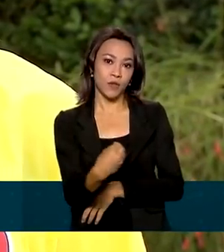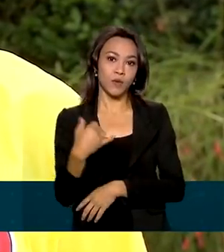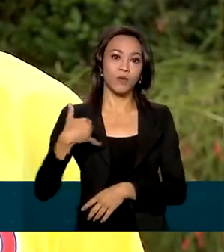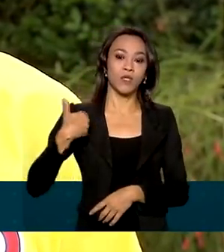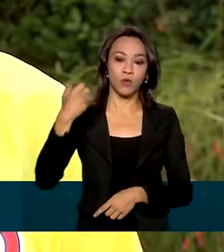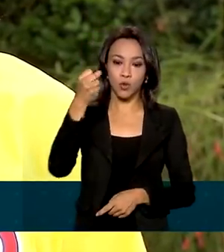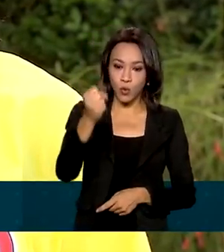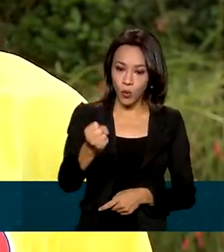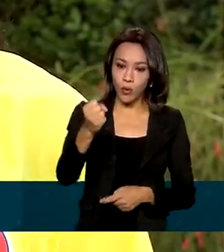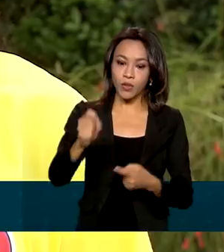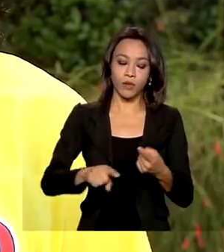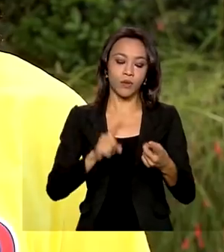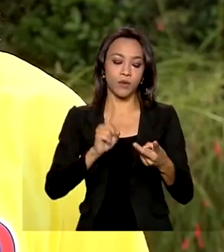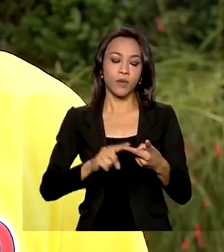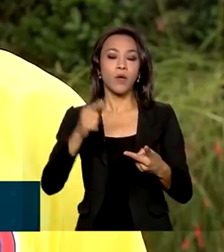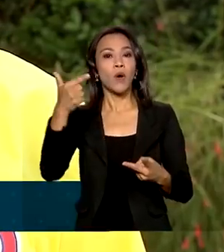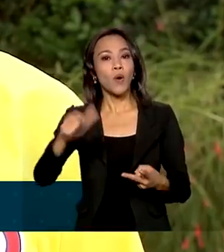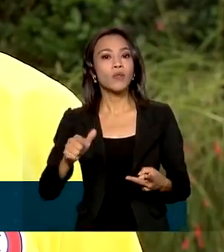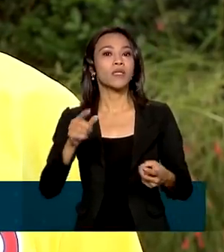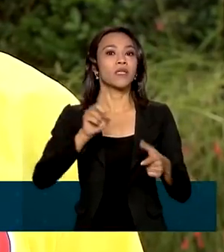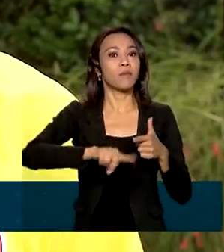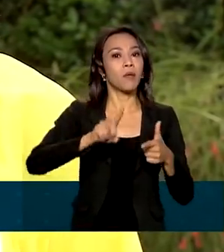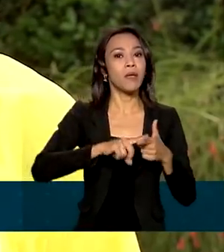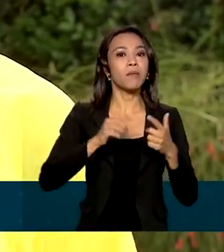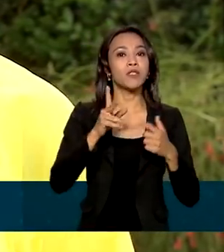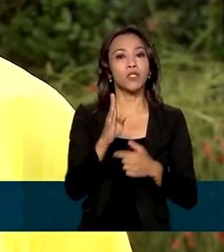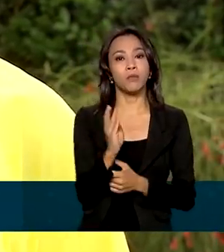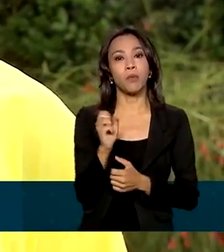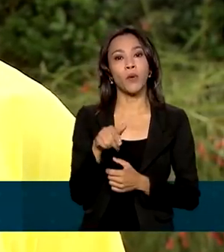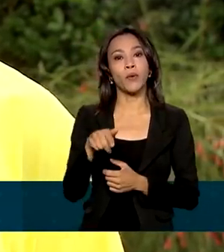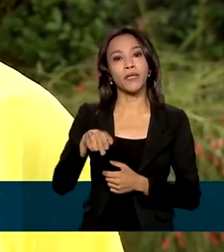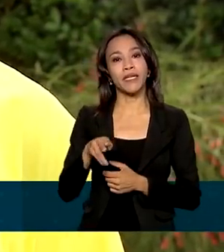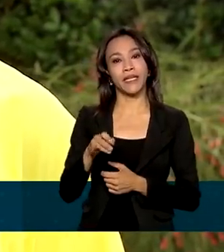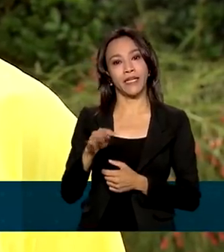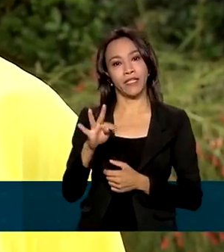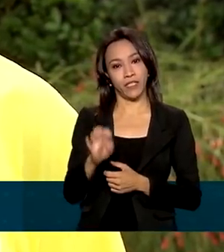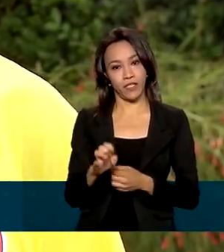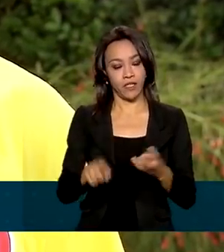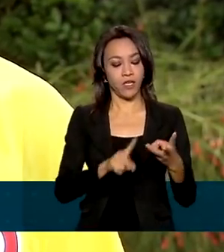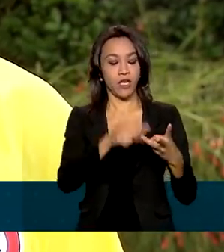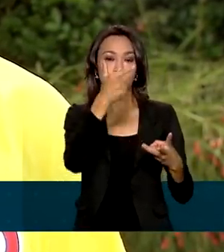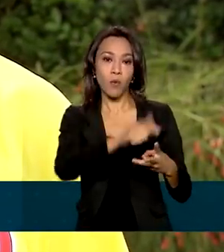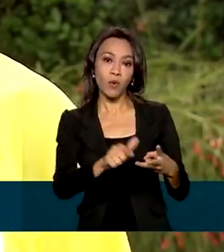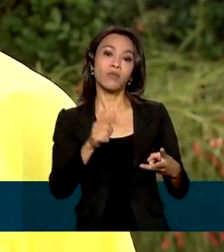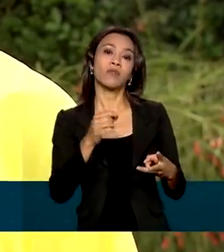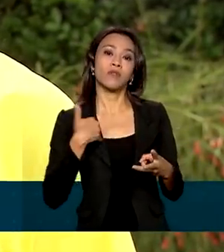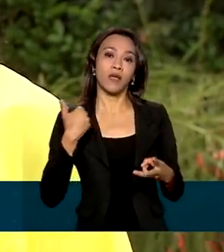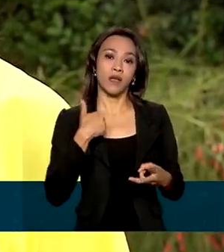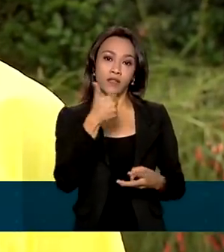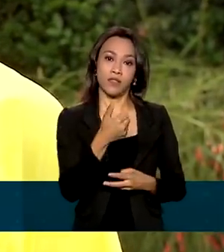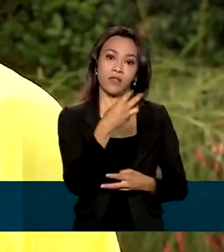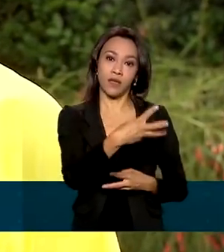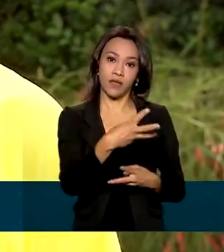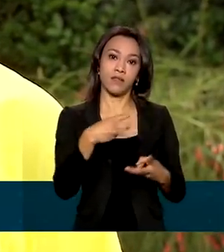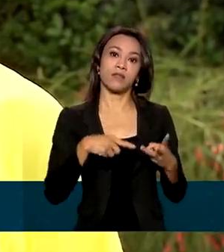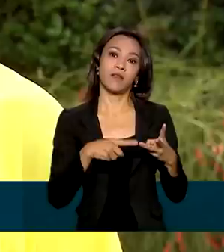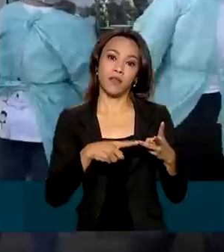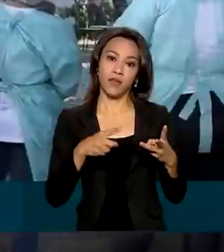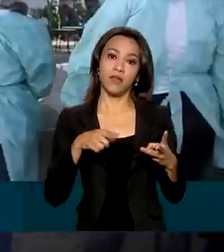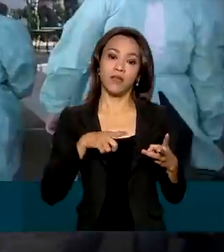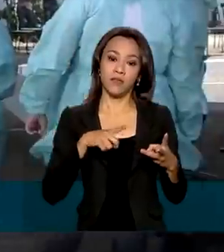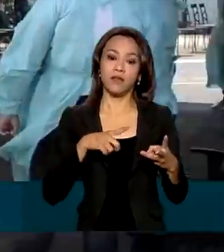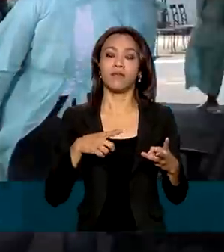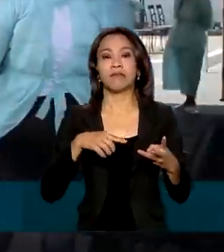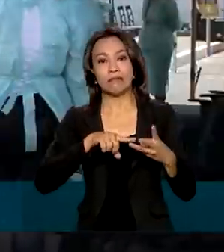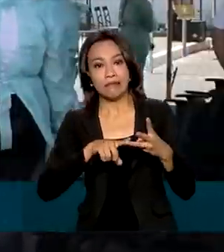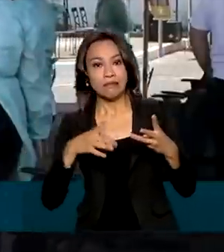Miguel. Maria Luíza, com bronquite. E Lucas, o mais velho, que tem 13 anos, ele diagnosticado com asma.